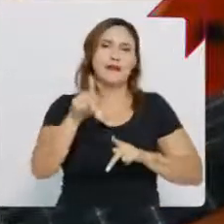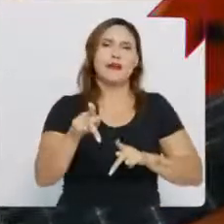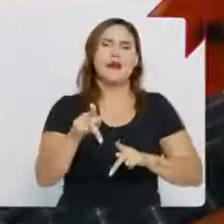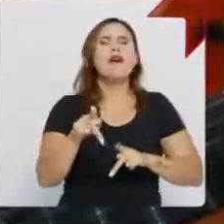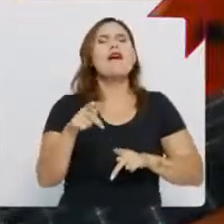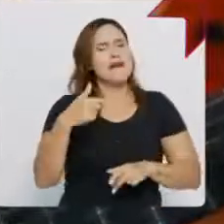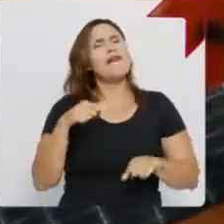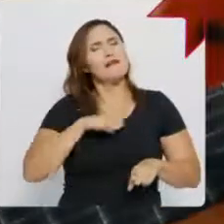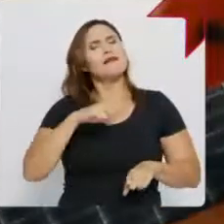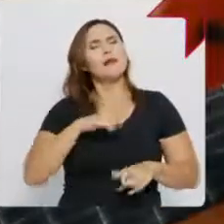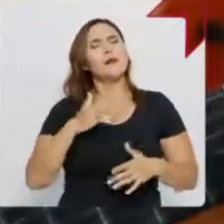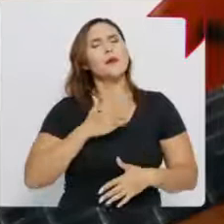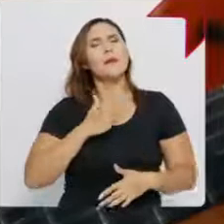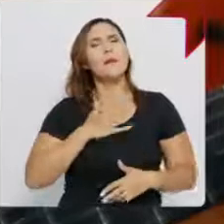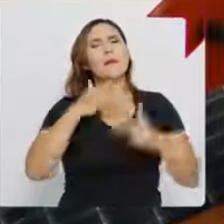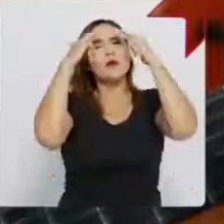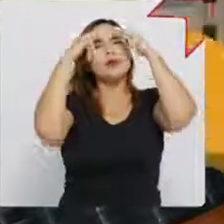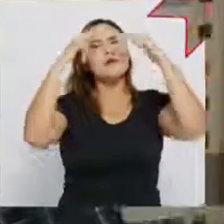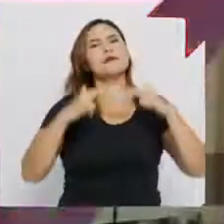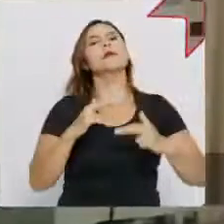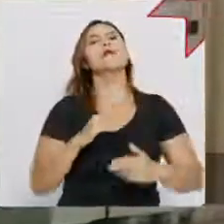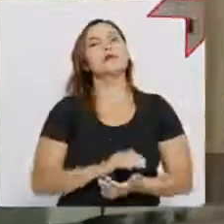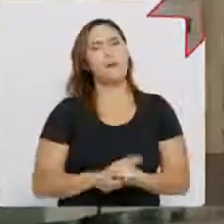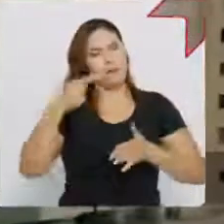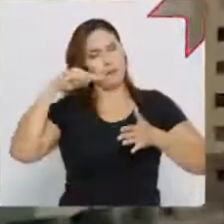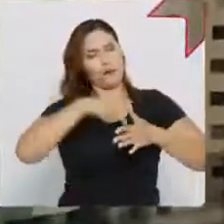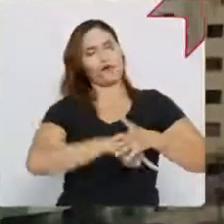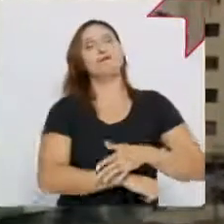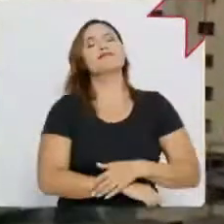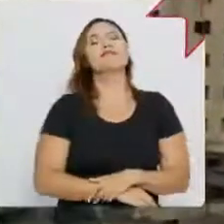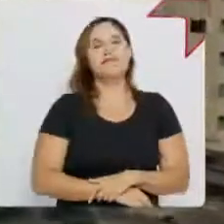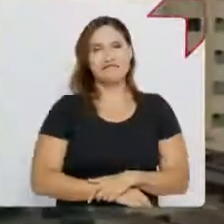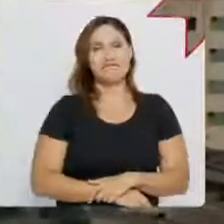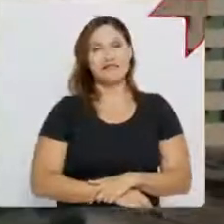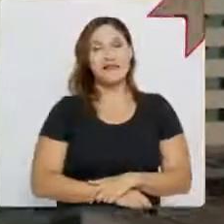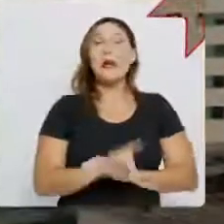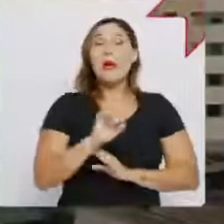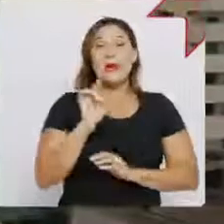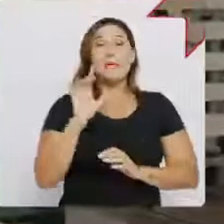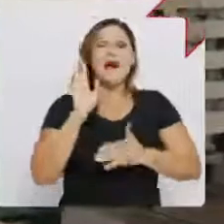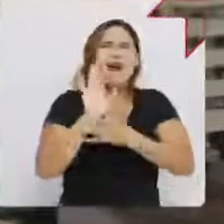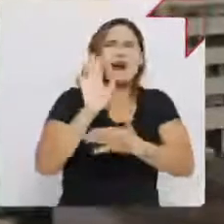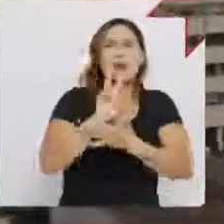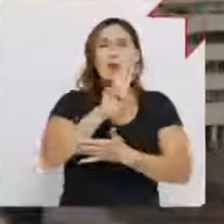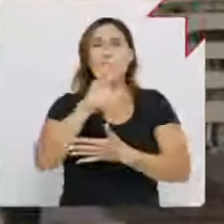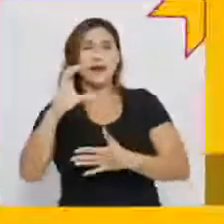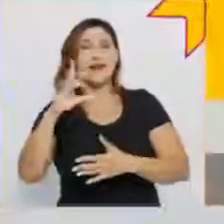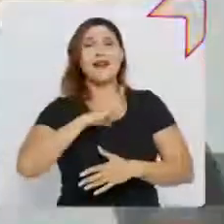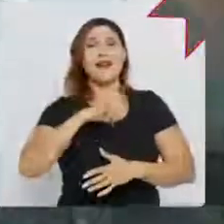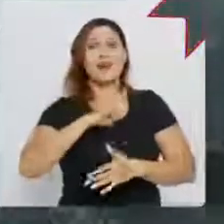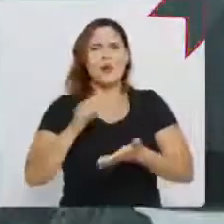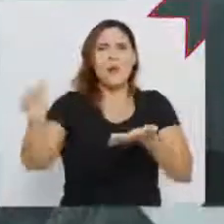tem o meu profundo respeito. E para consolidar Conquista como um grande polo regional de